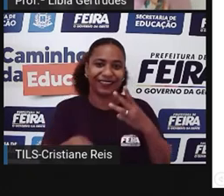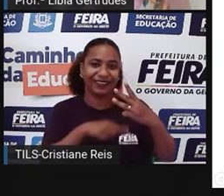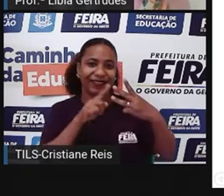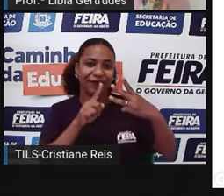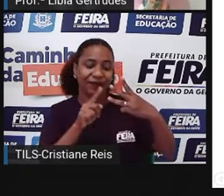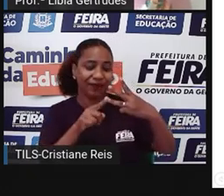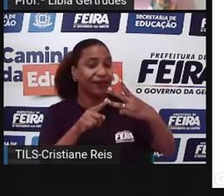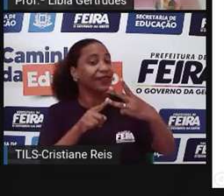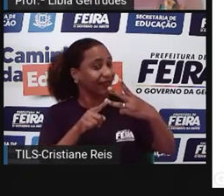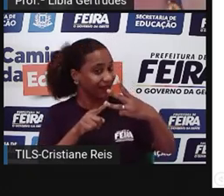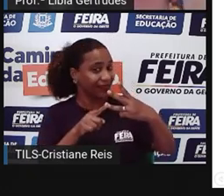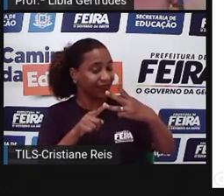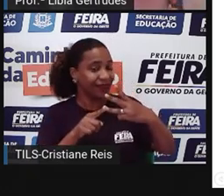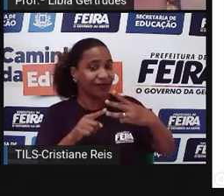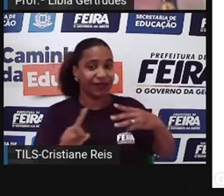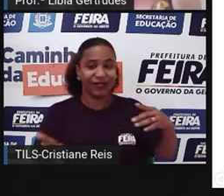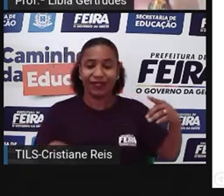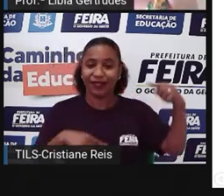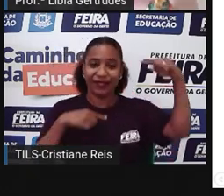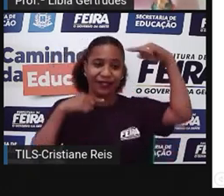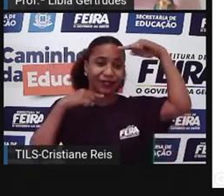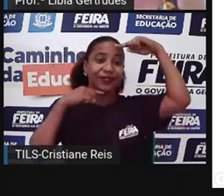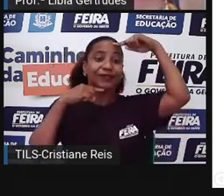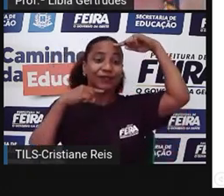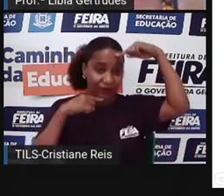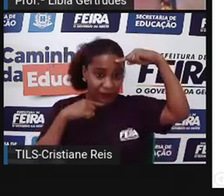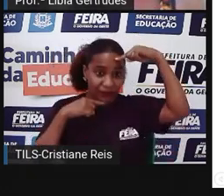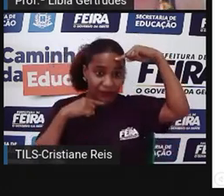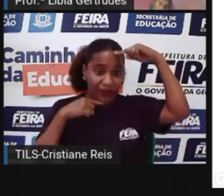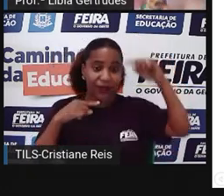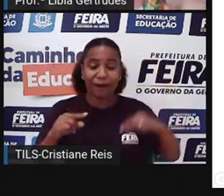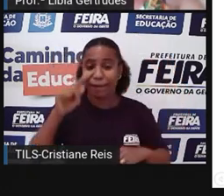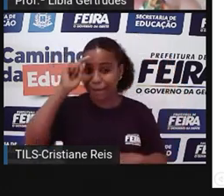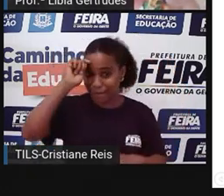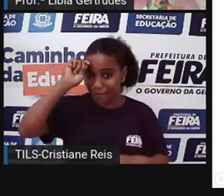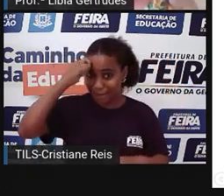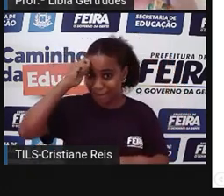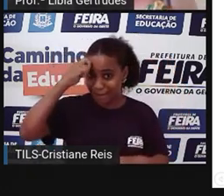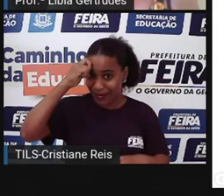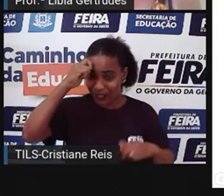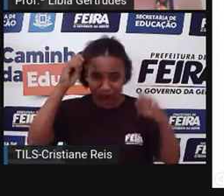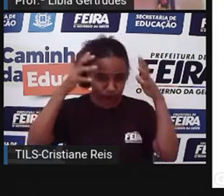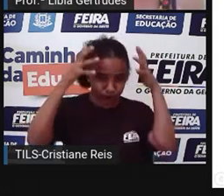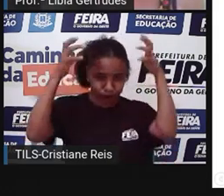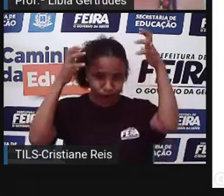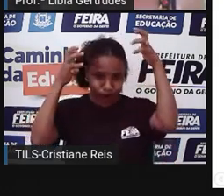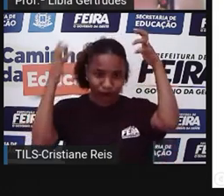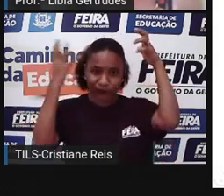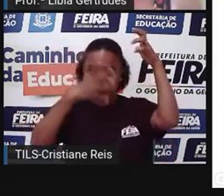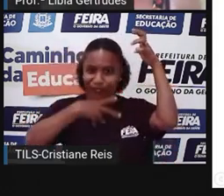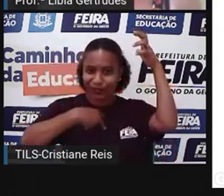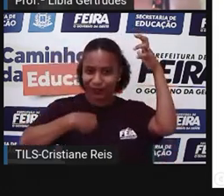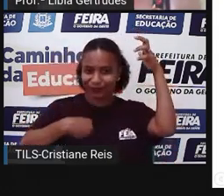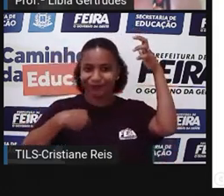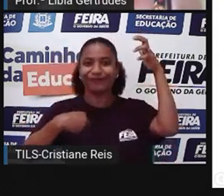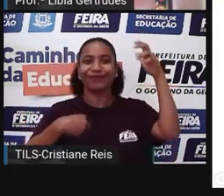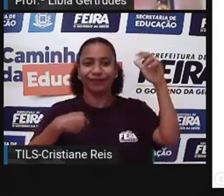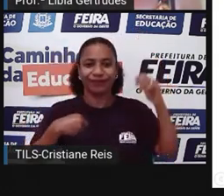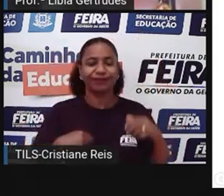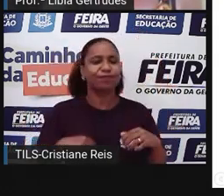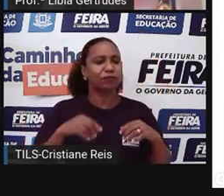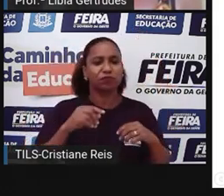fada, que é uma fada negra, muito linda, maravilhosa, com black, bem lindo na cabeça.